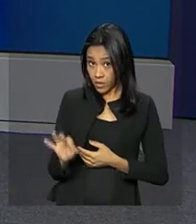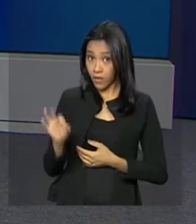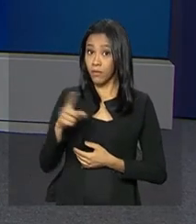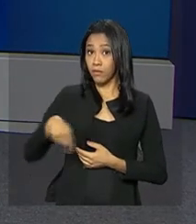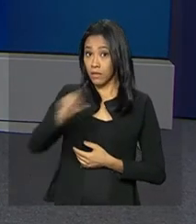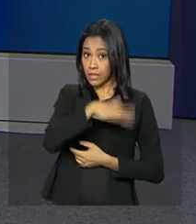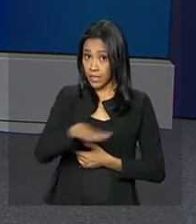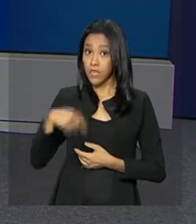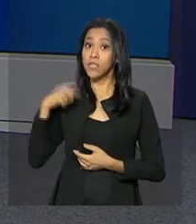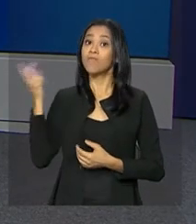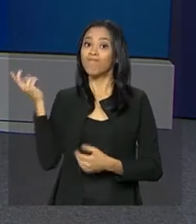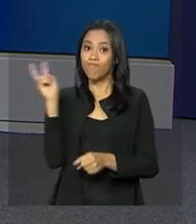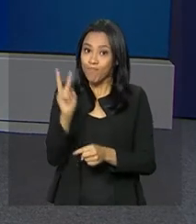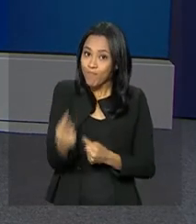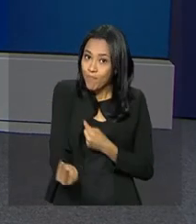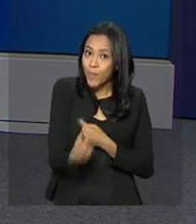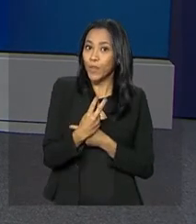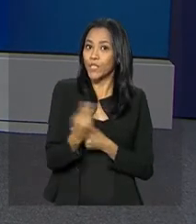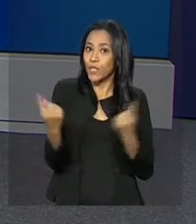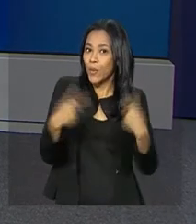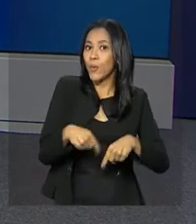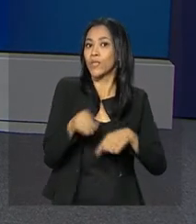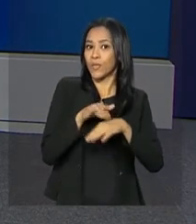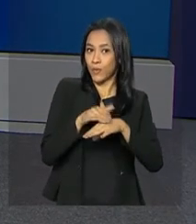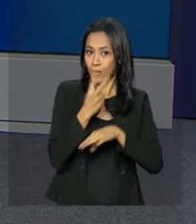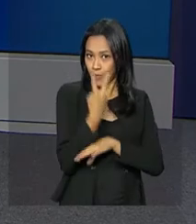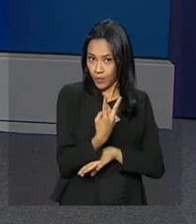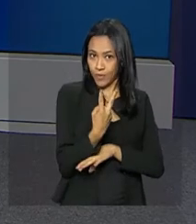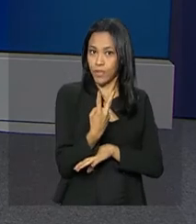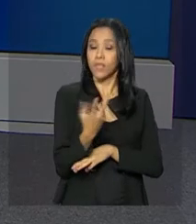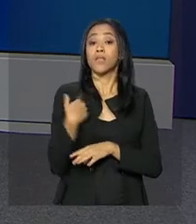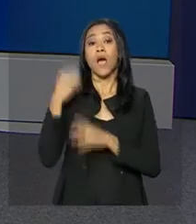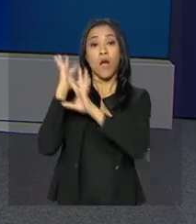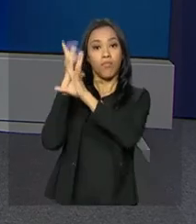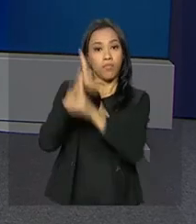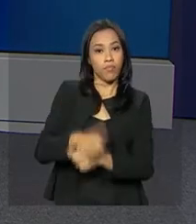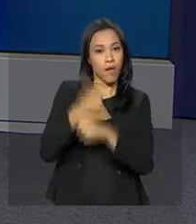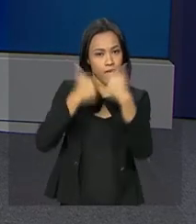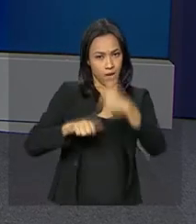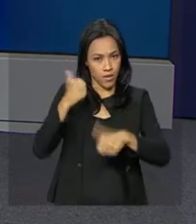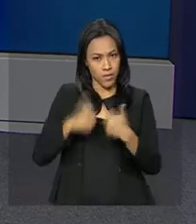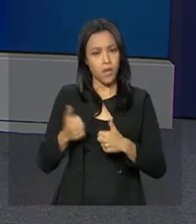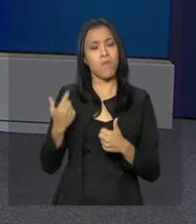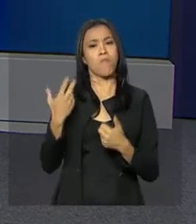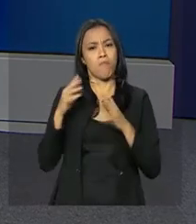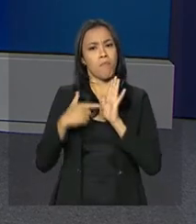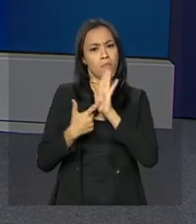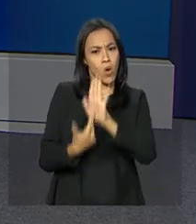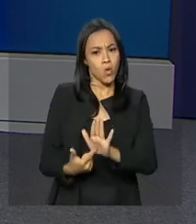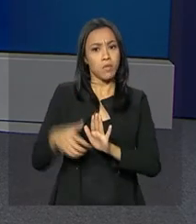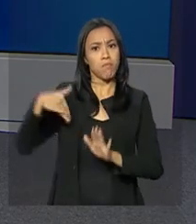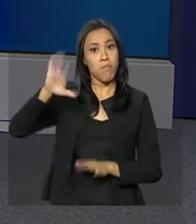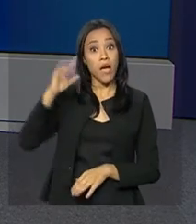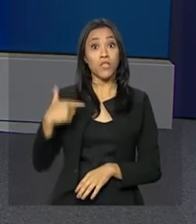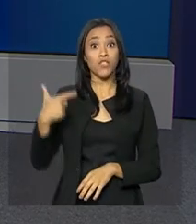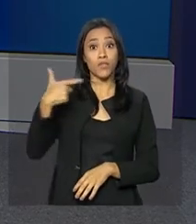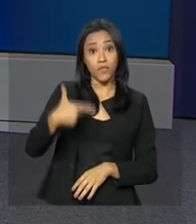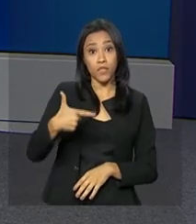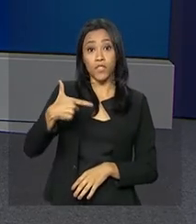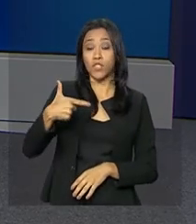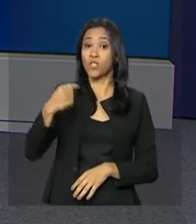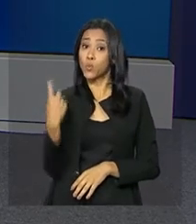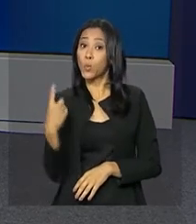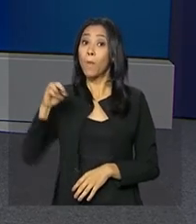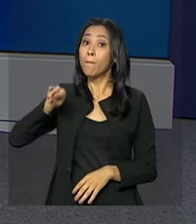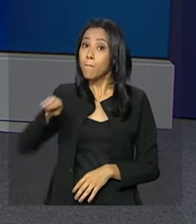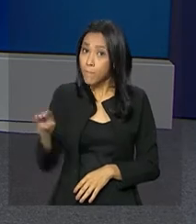protegidas contra a poliomielite e o sarampo. O balanço da campanha mostra que foram aplicadas mais de 21 milhões